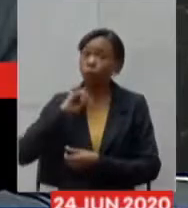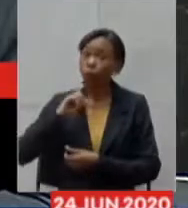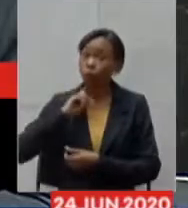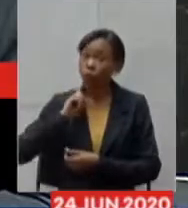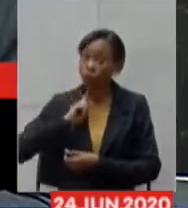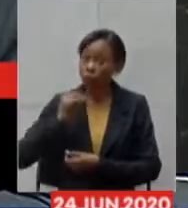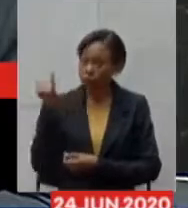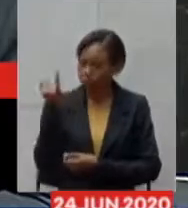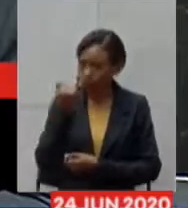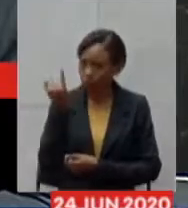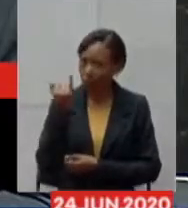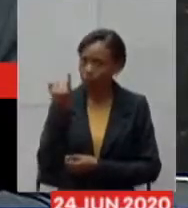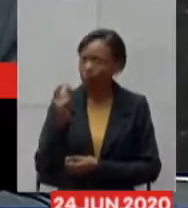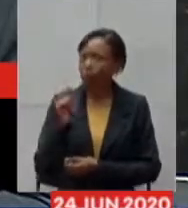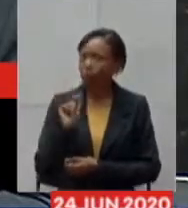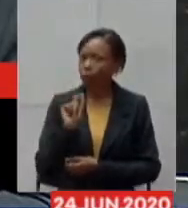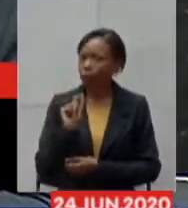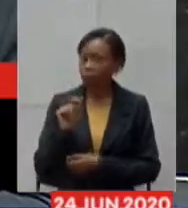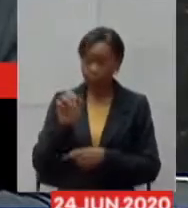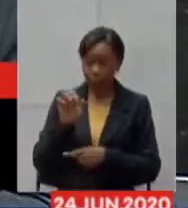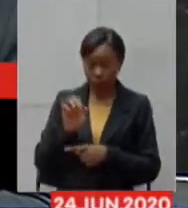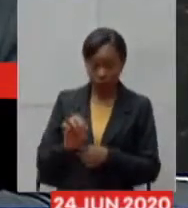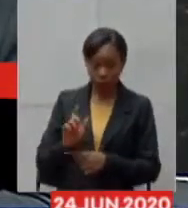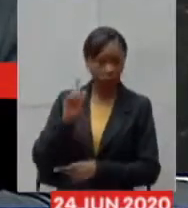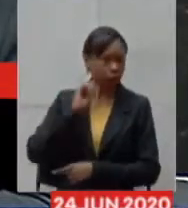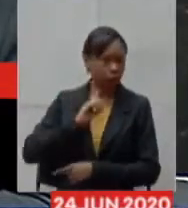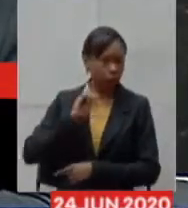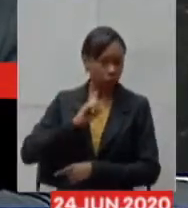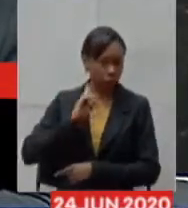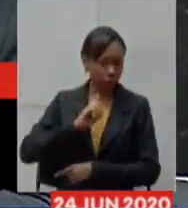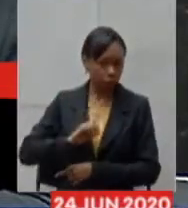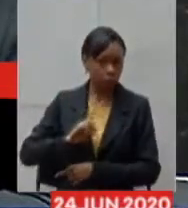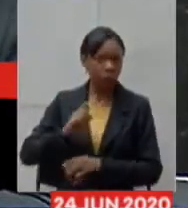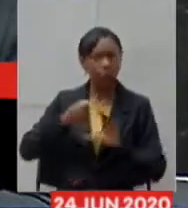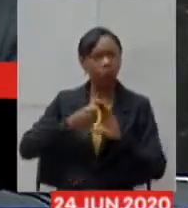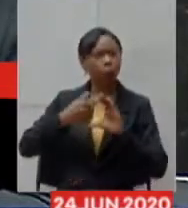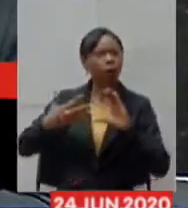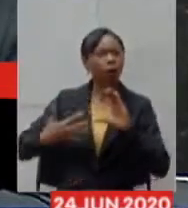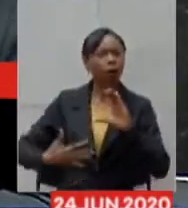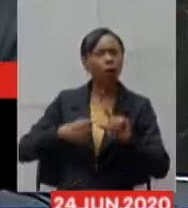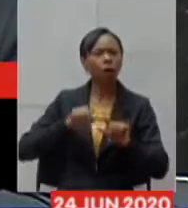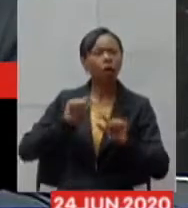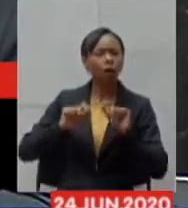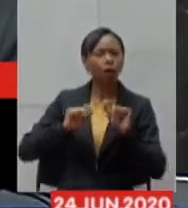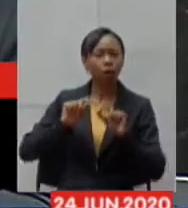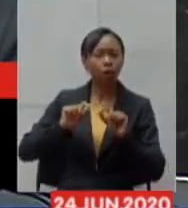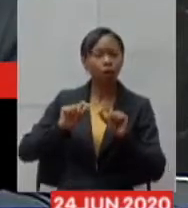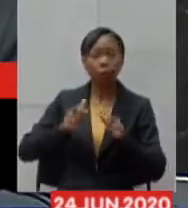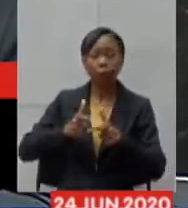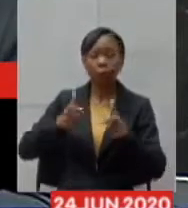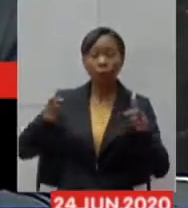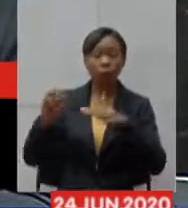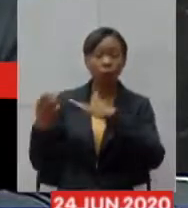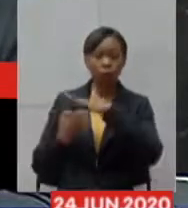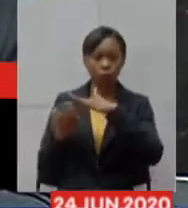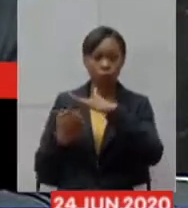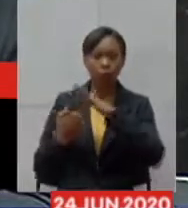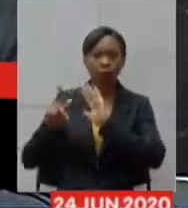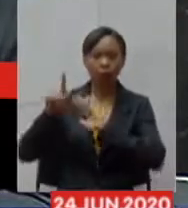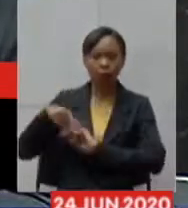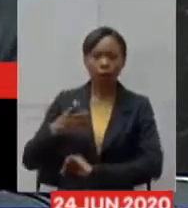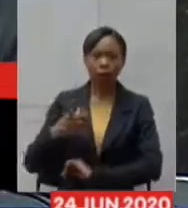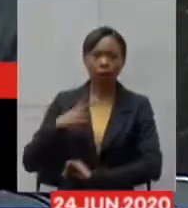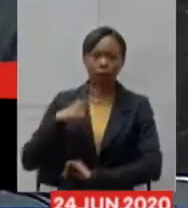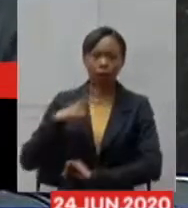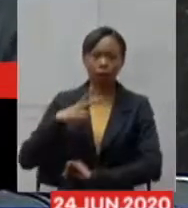importante nós lembrarmos que o estado de Minas ele tem uma característica que a grande parte dos nossos prestadores eles são privados eles são